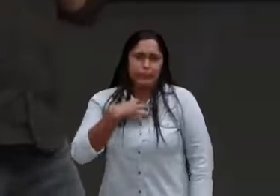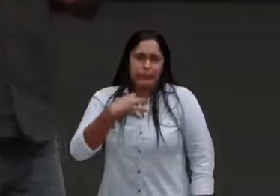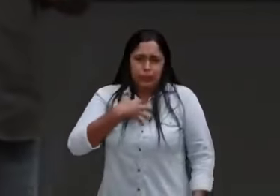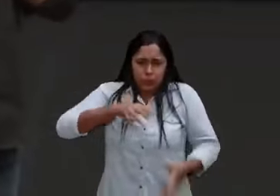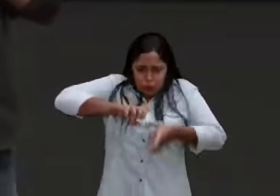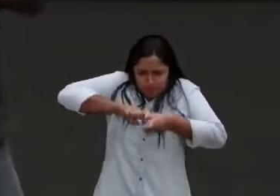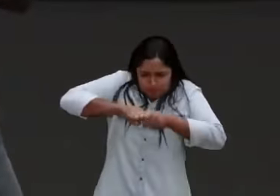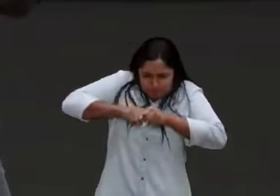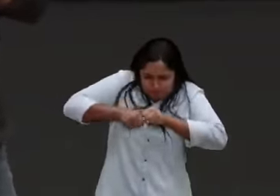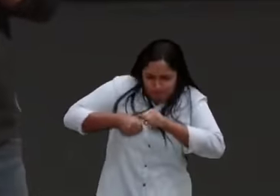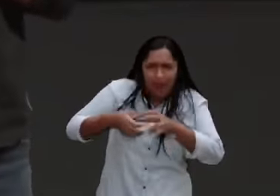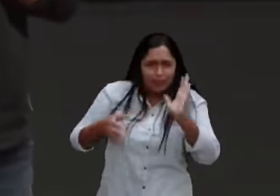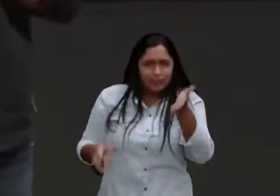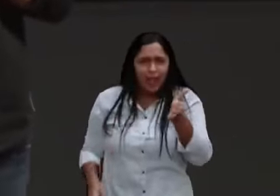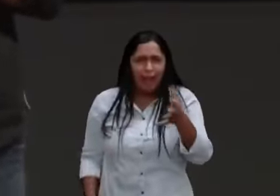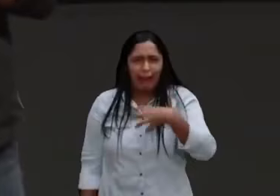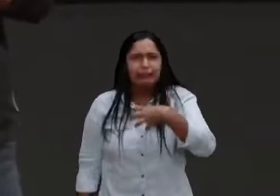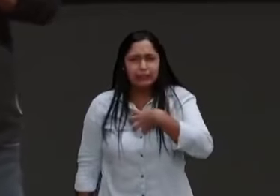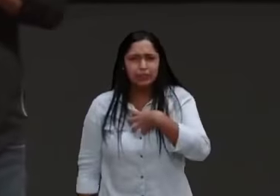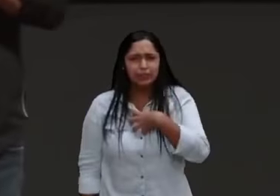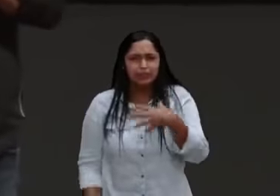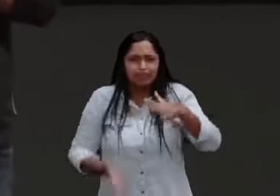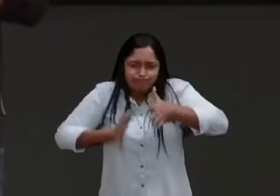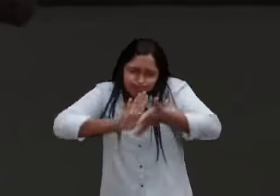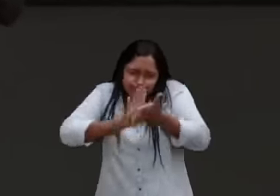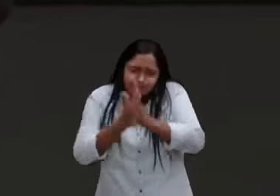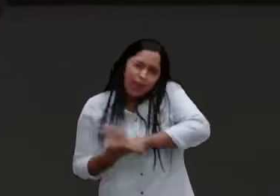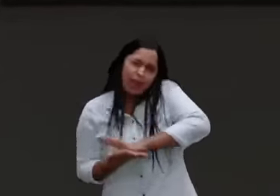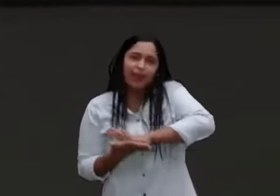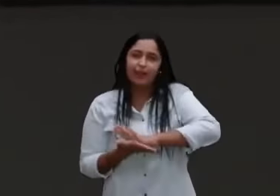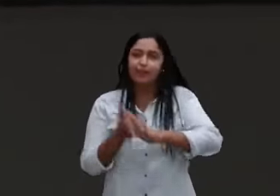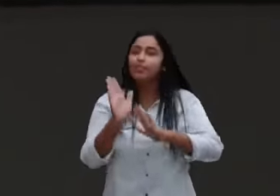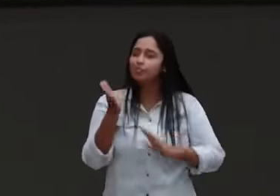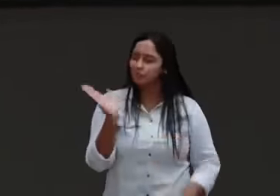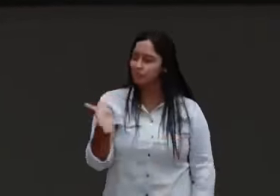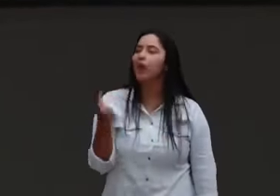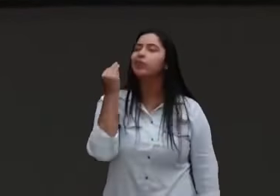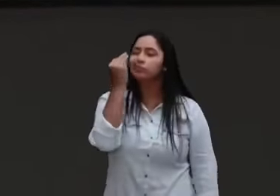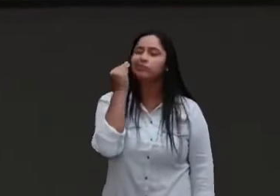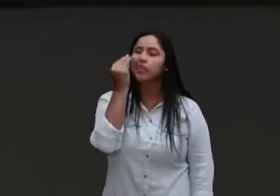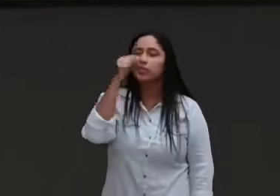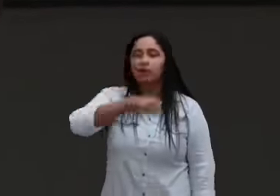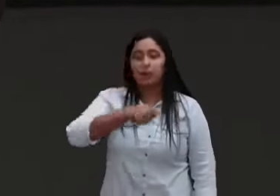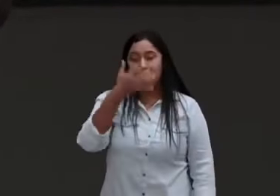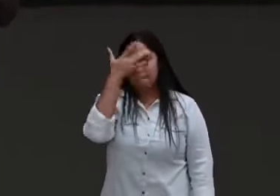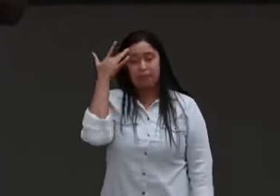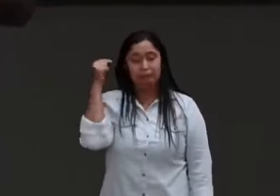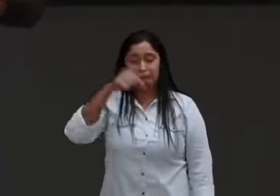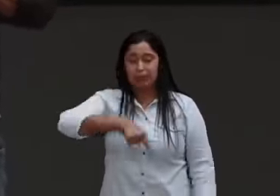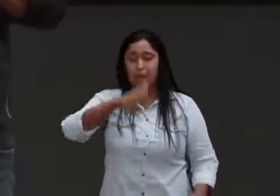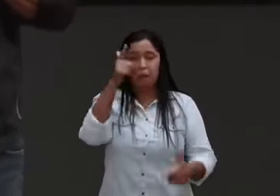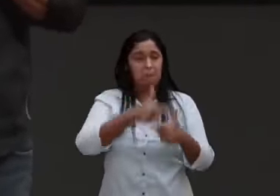quem aqui já se sentiu, numa situação, que você falou assim, acho que não tem saída, quem já sentiu?